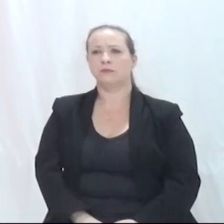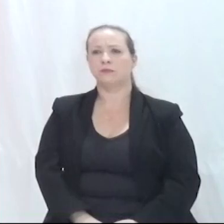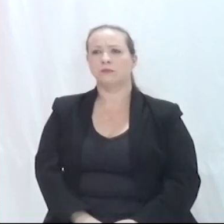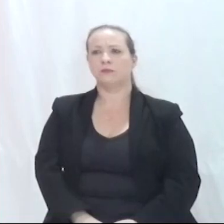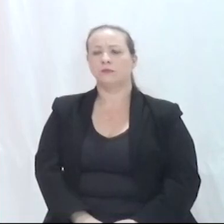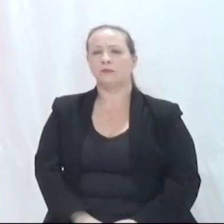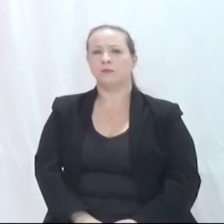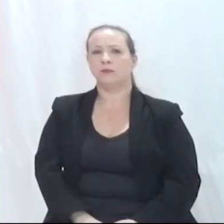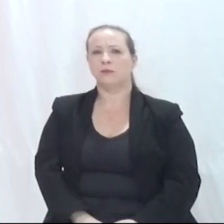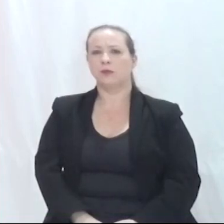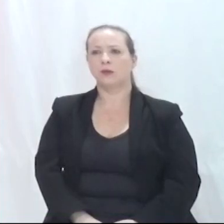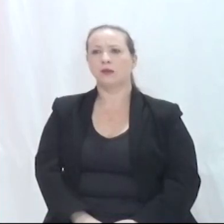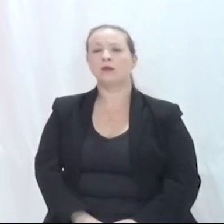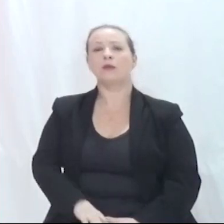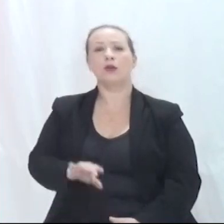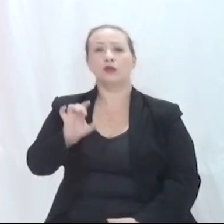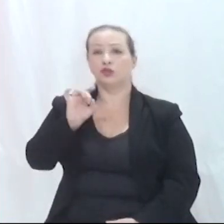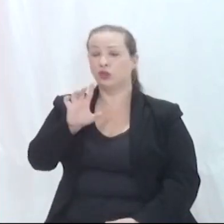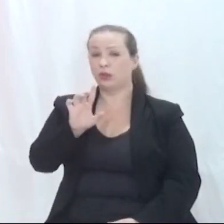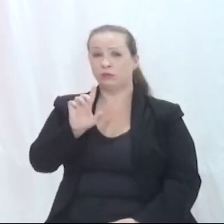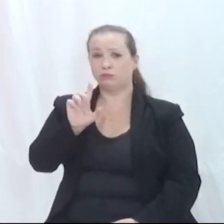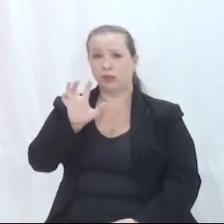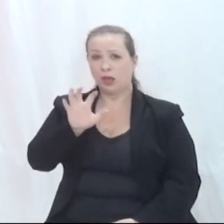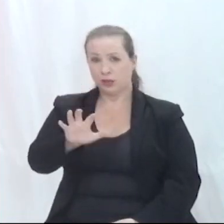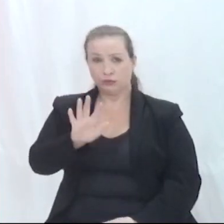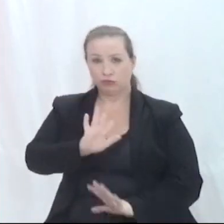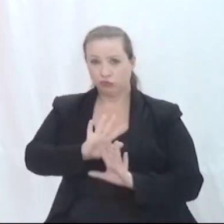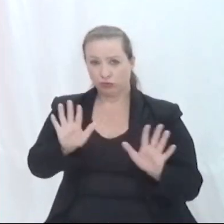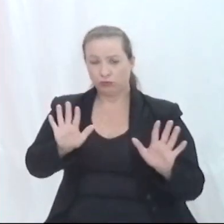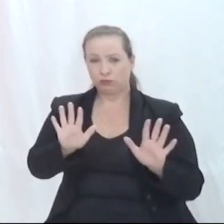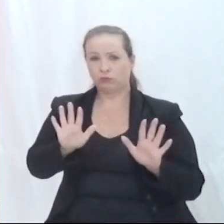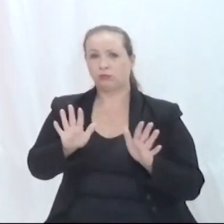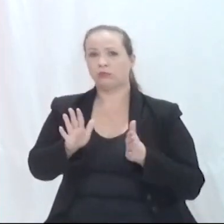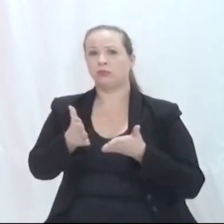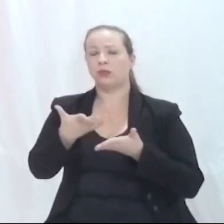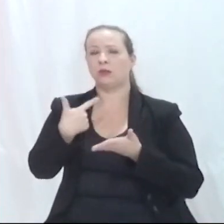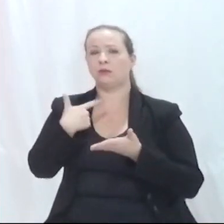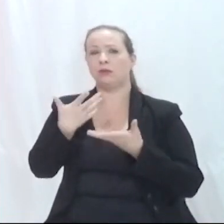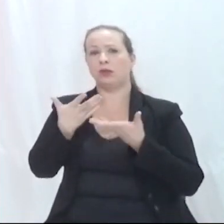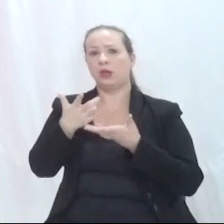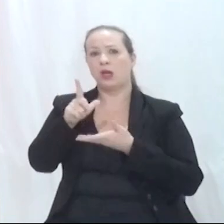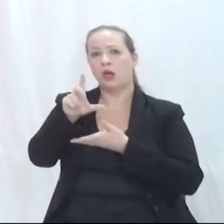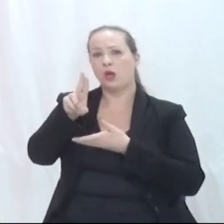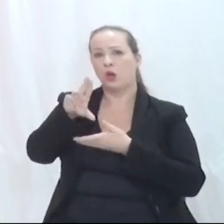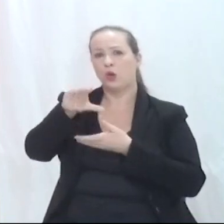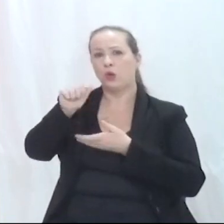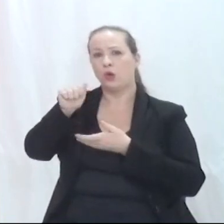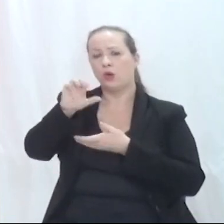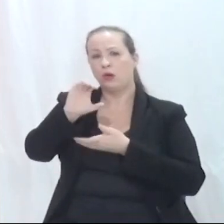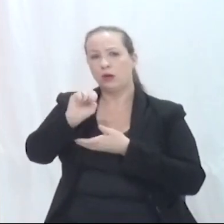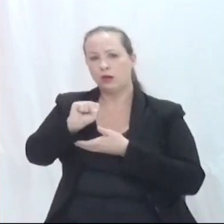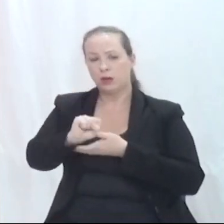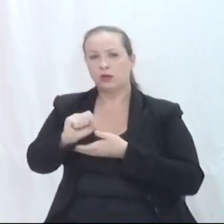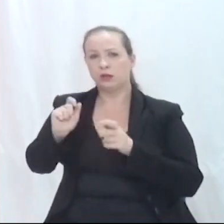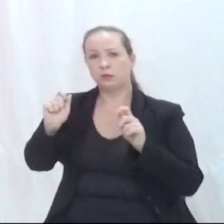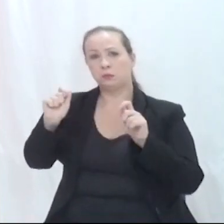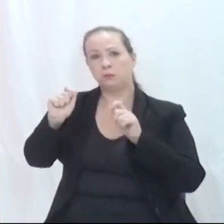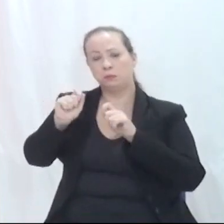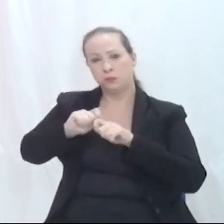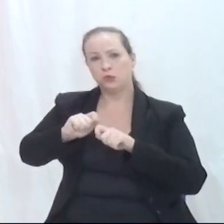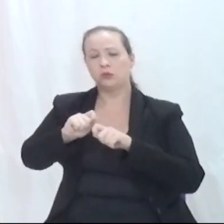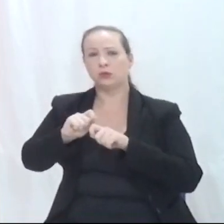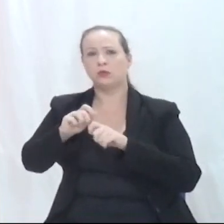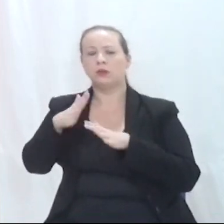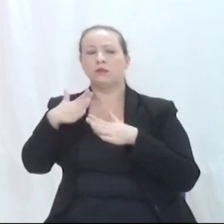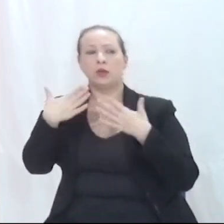É só essa reivindicação, então. Então, vou passar mais uma vez para o Lucas, que ele possa fazer o encaminhamento. Então,